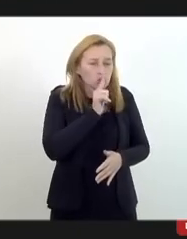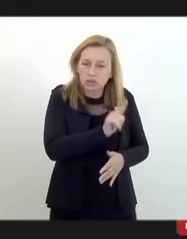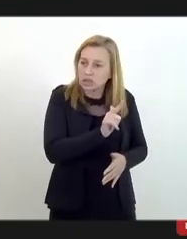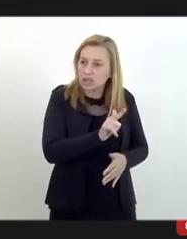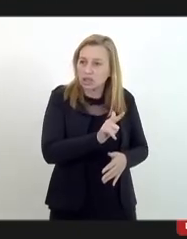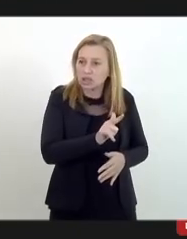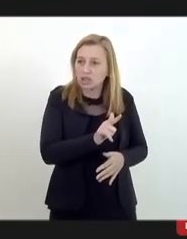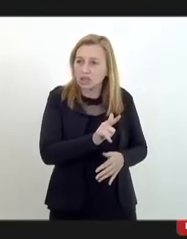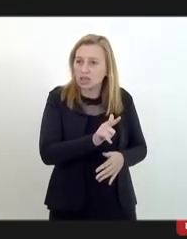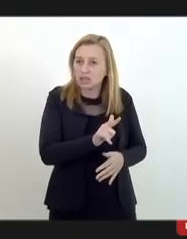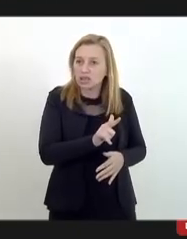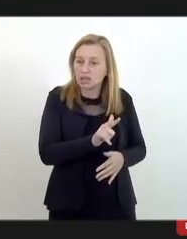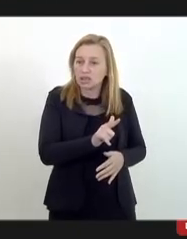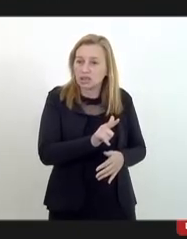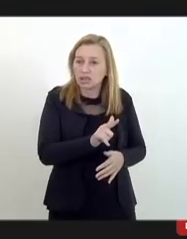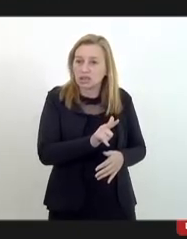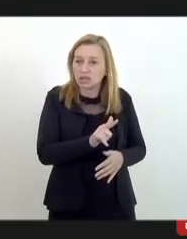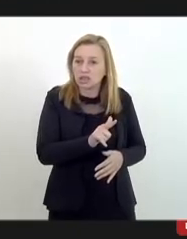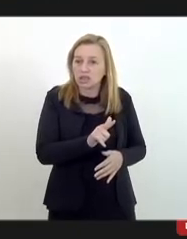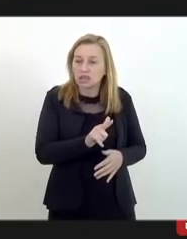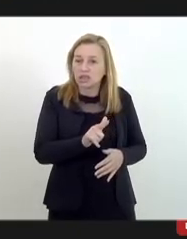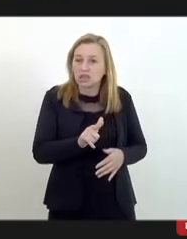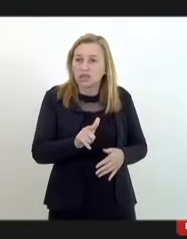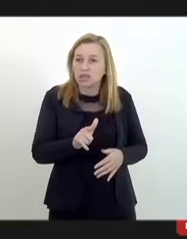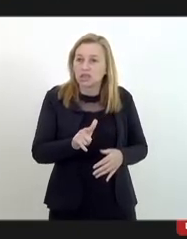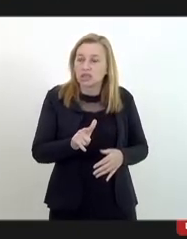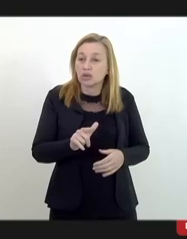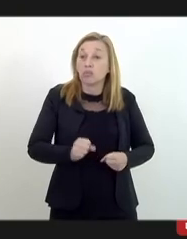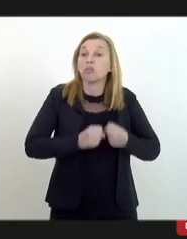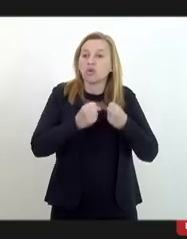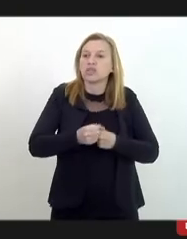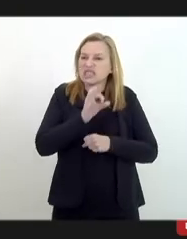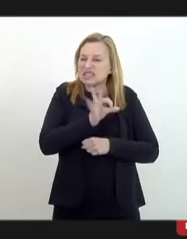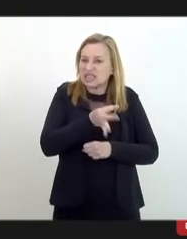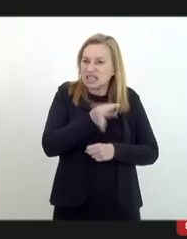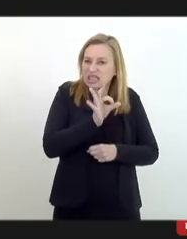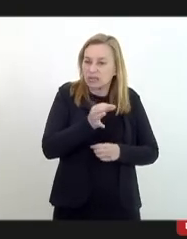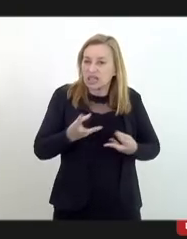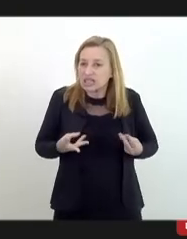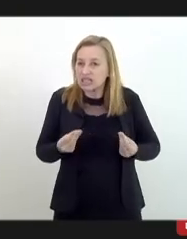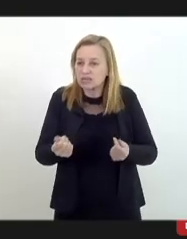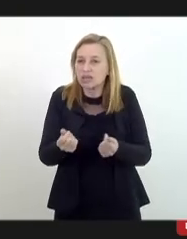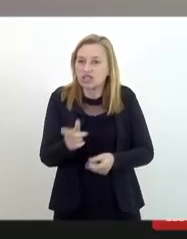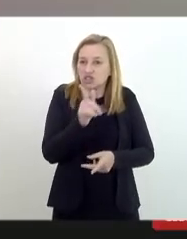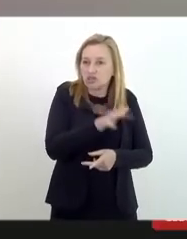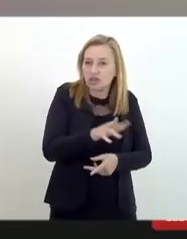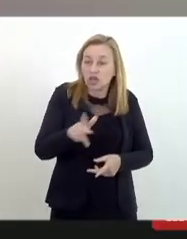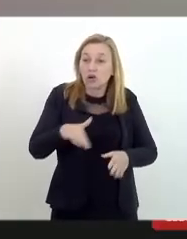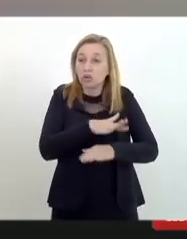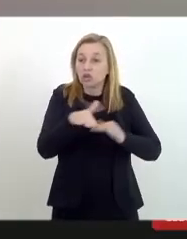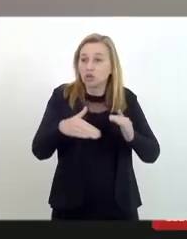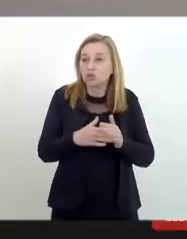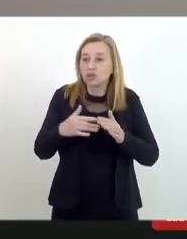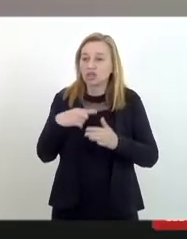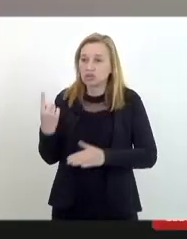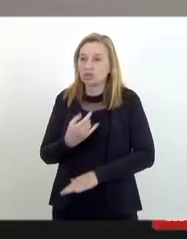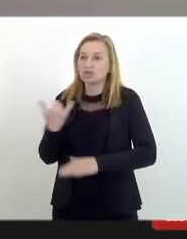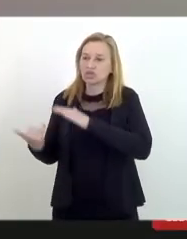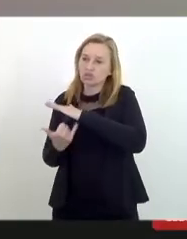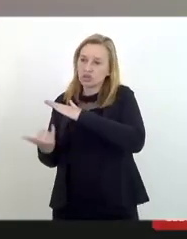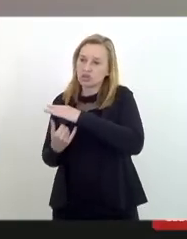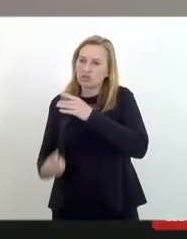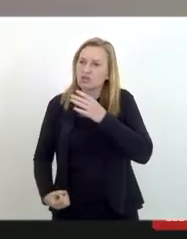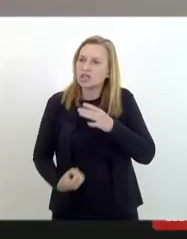alteridade suficiente a sensibilidade diferente porque todas as nossas instituições foram